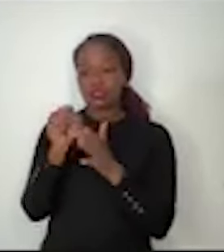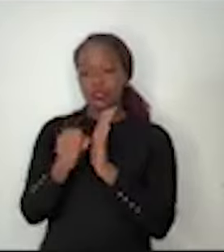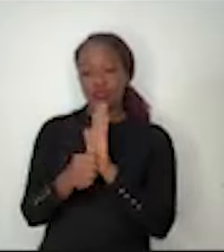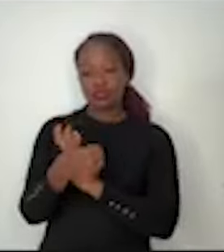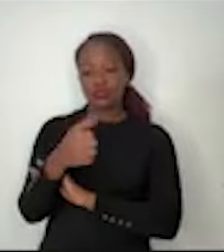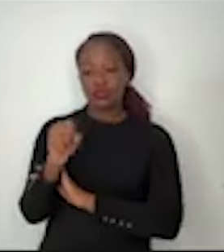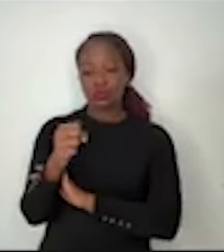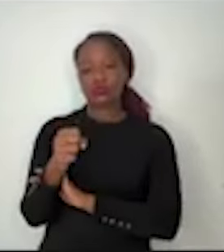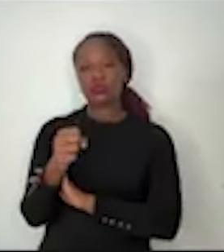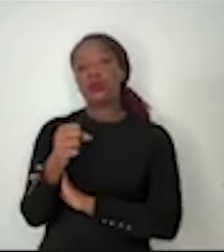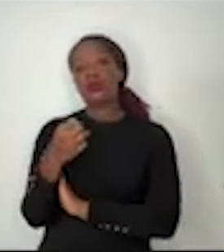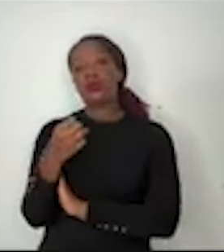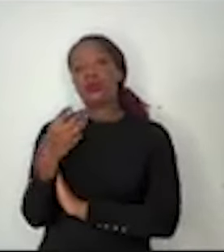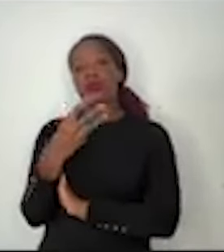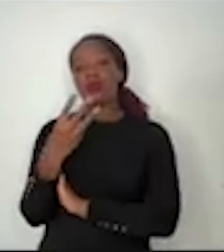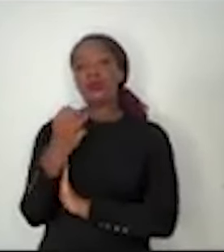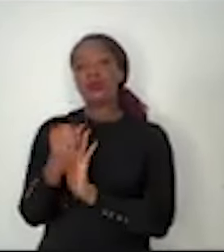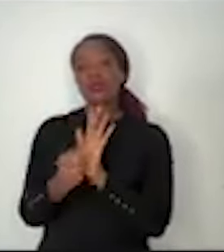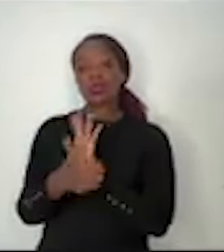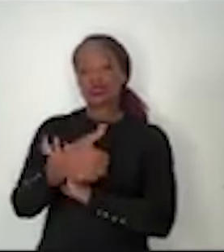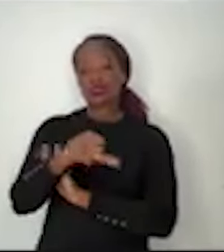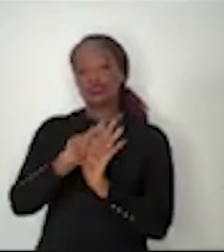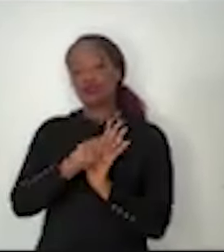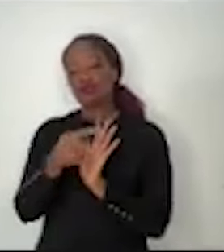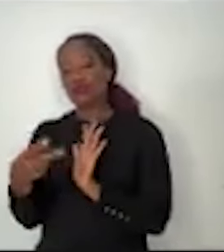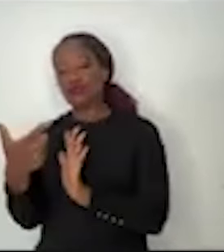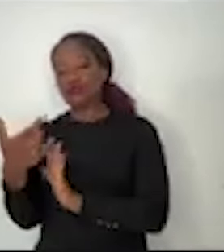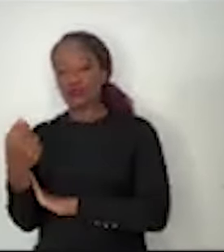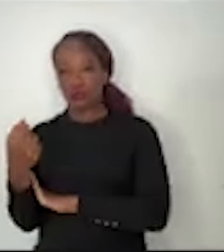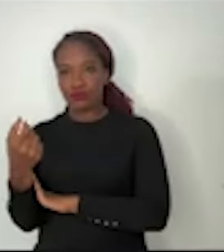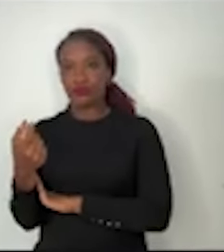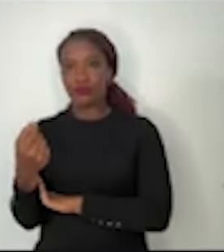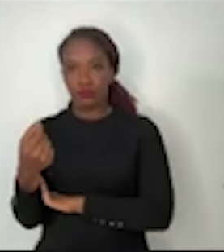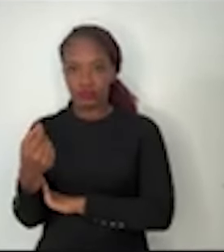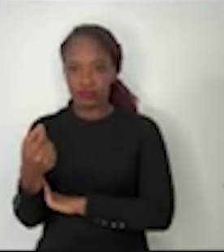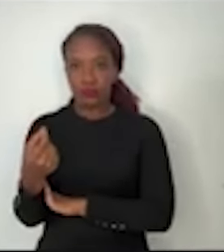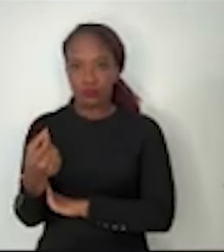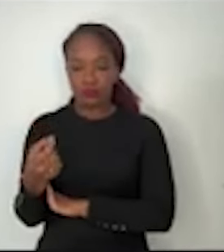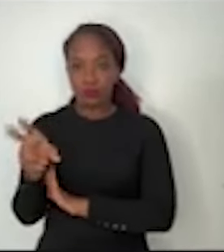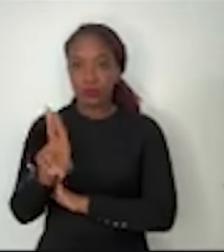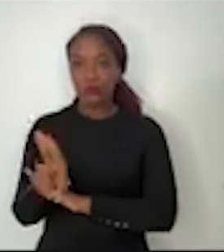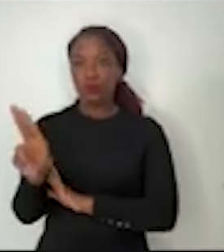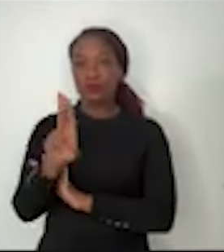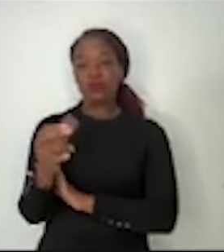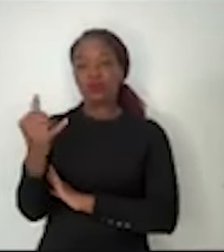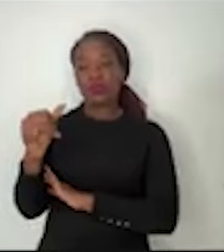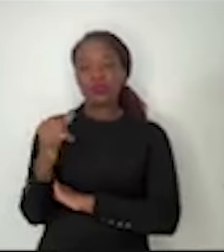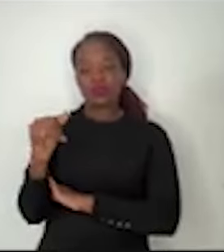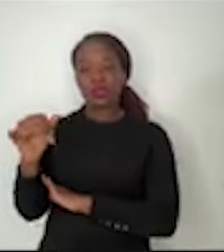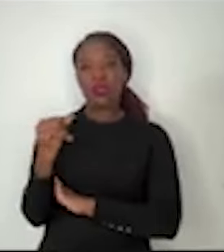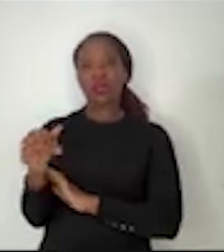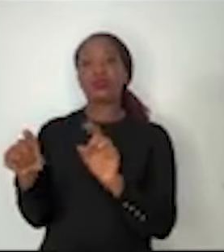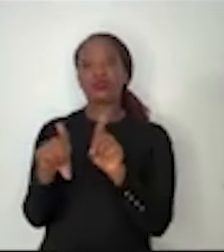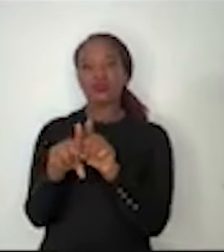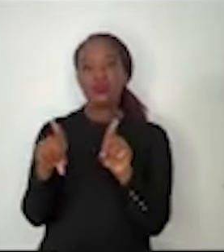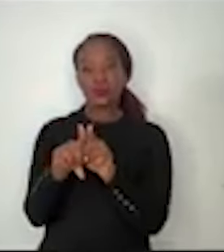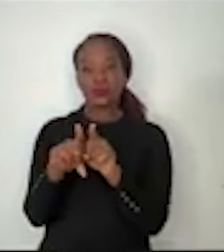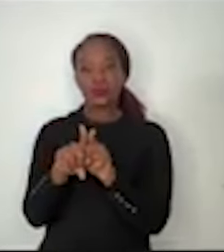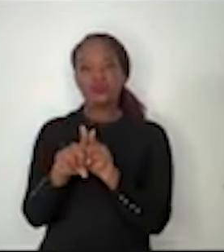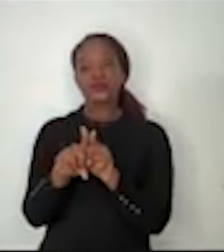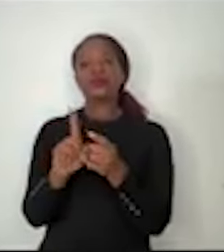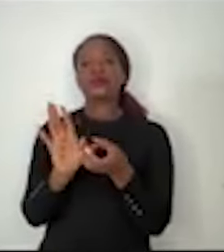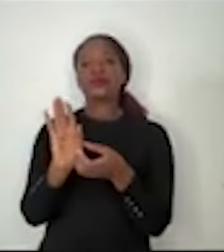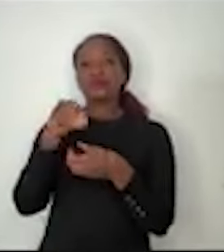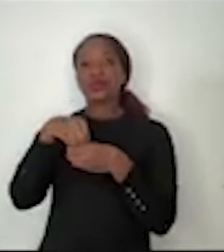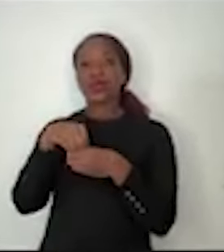século XIX para o XX, é simbolizada pelo uso da eletricidade e do motor de combustão interna como fonte de